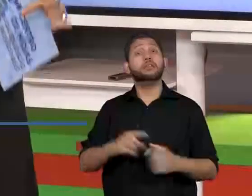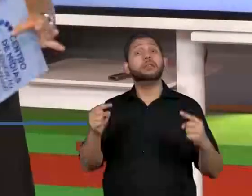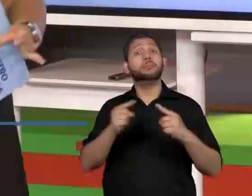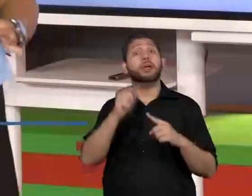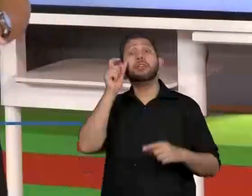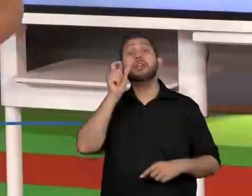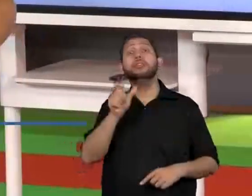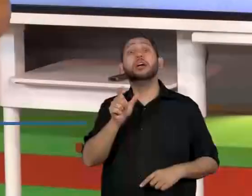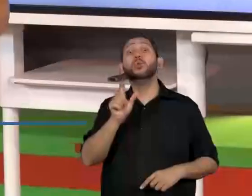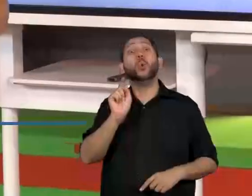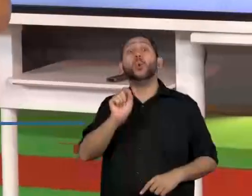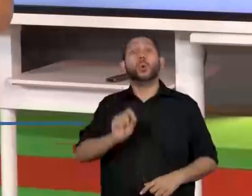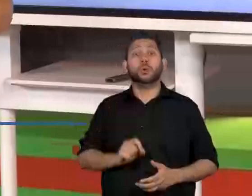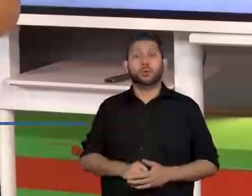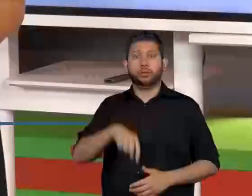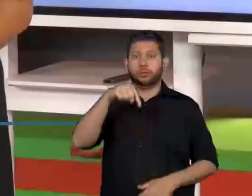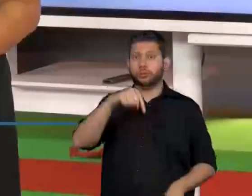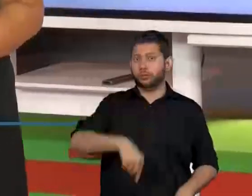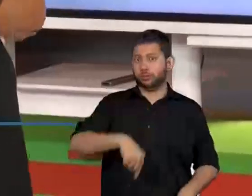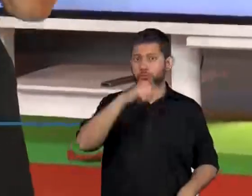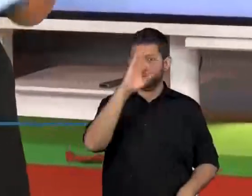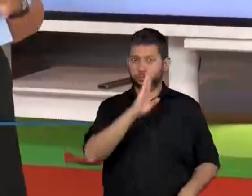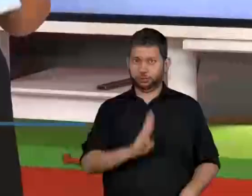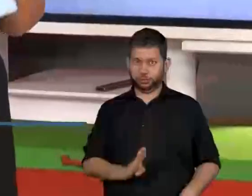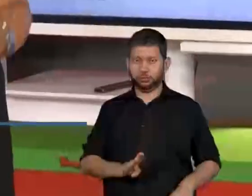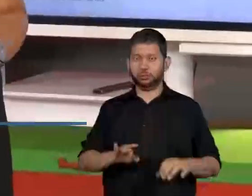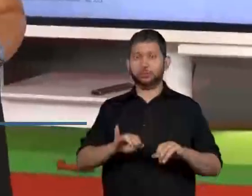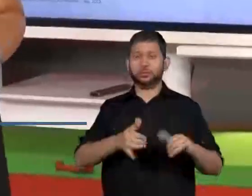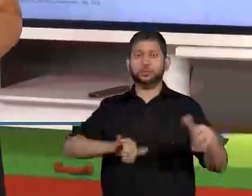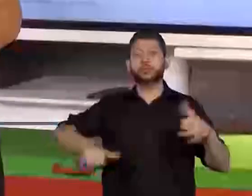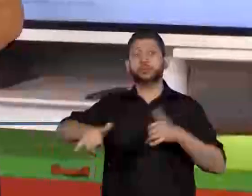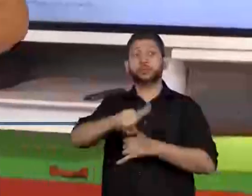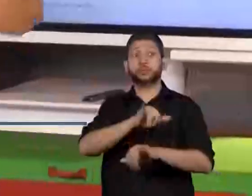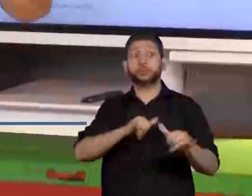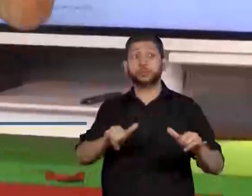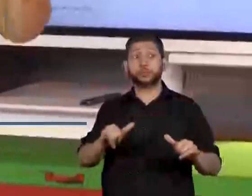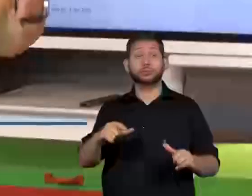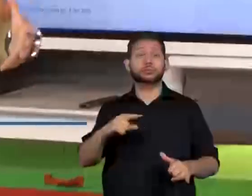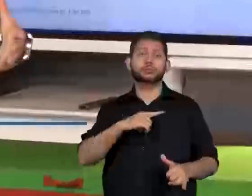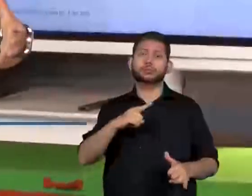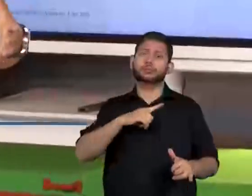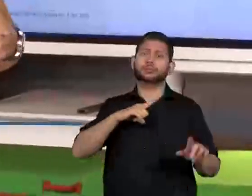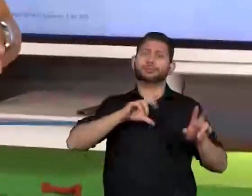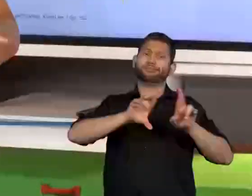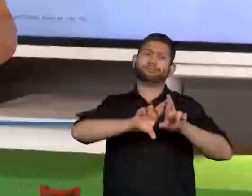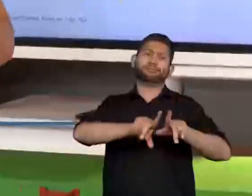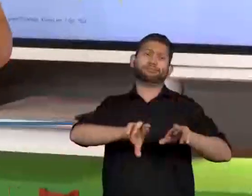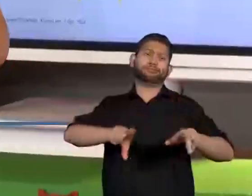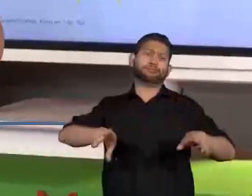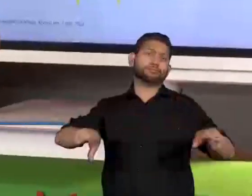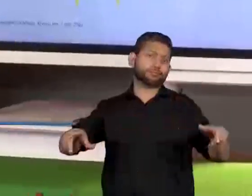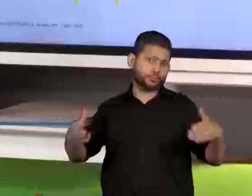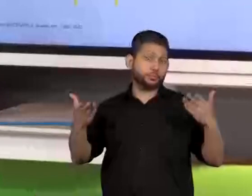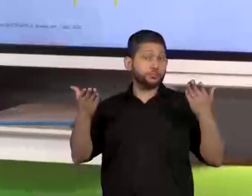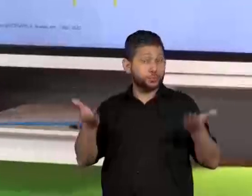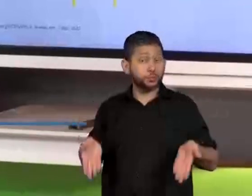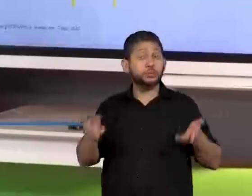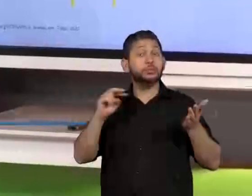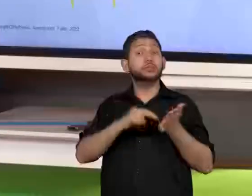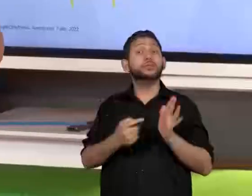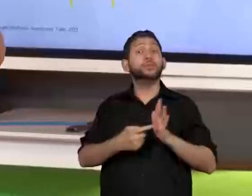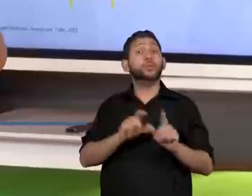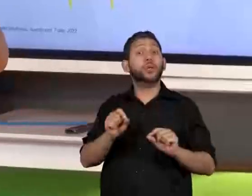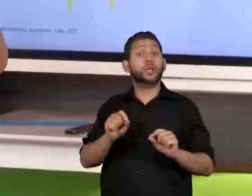Quando falamos em matriz energética, o Brasil, o nosso país, tem inúmeras fontes que nós chamamos de renováveis.